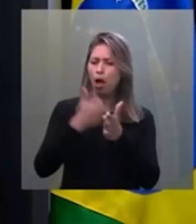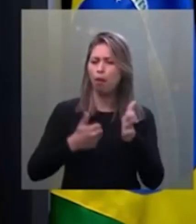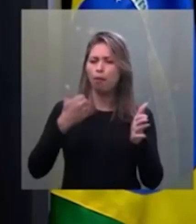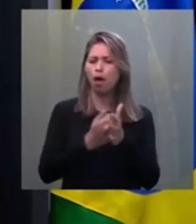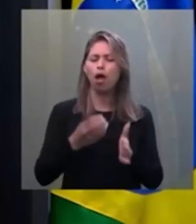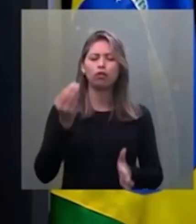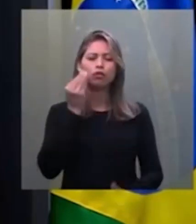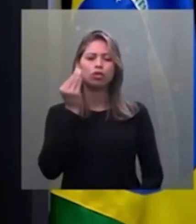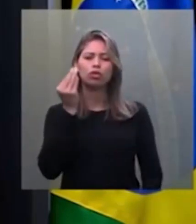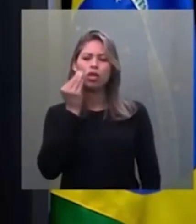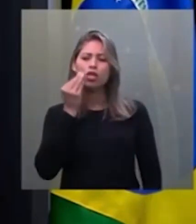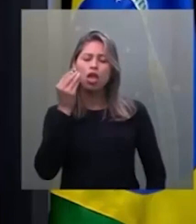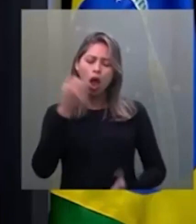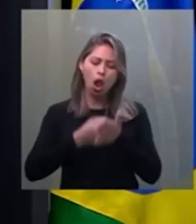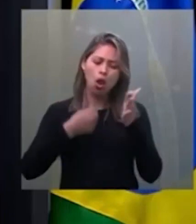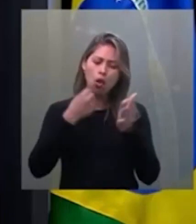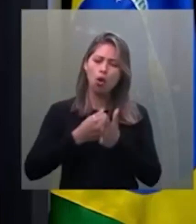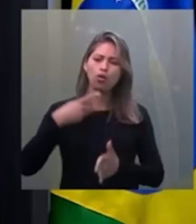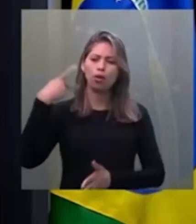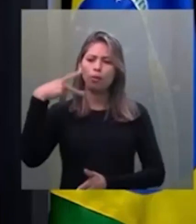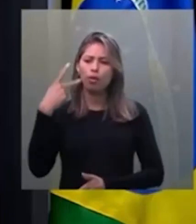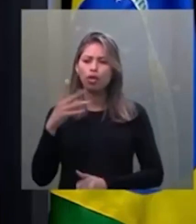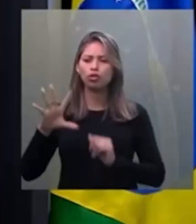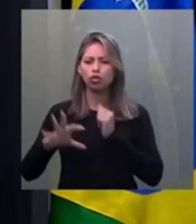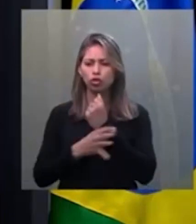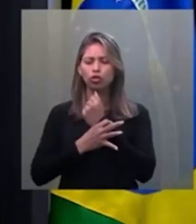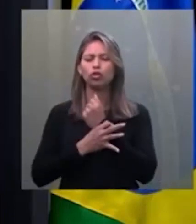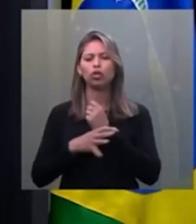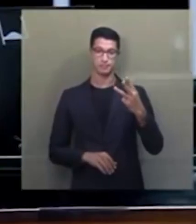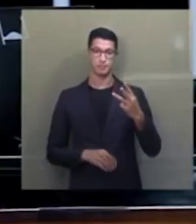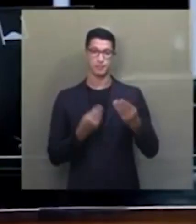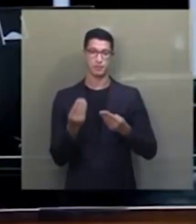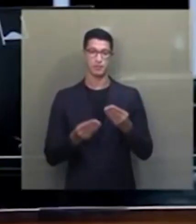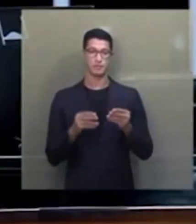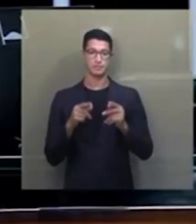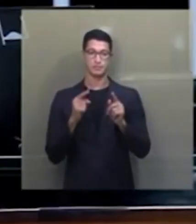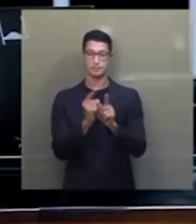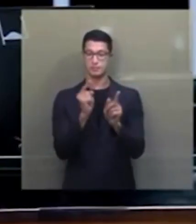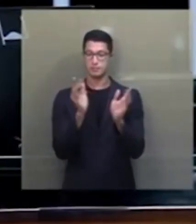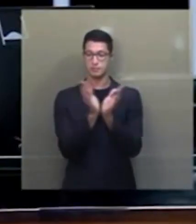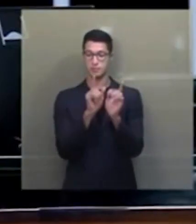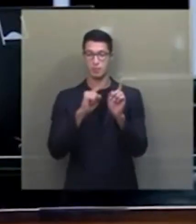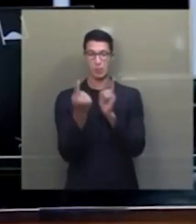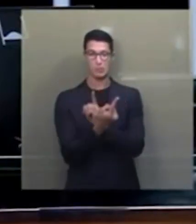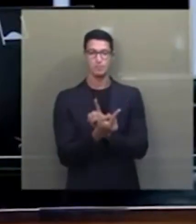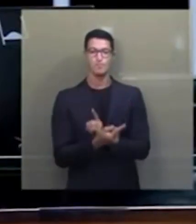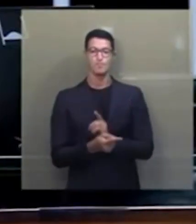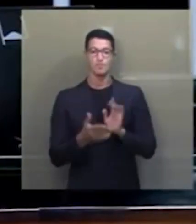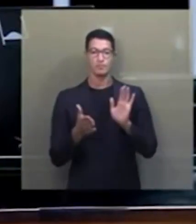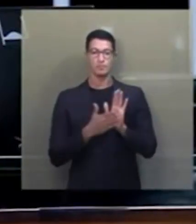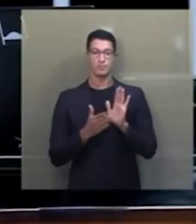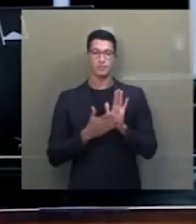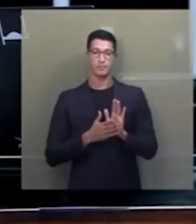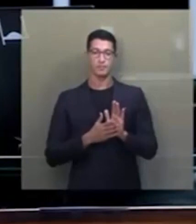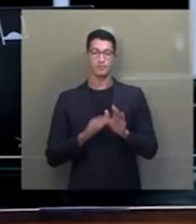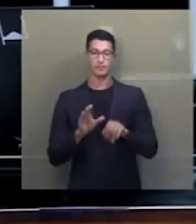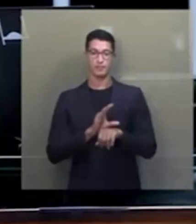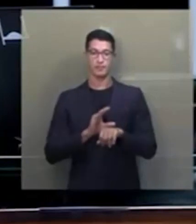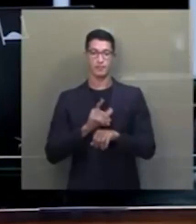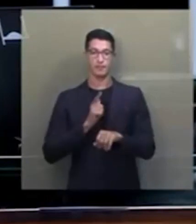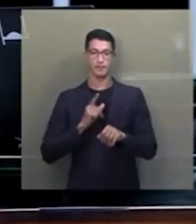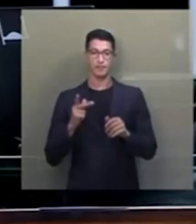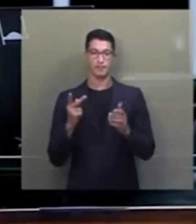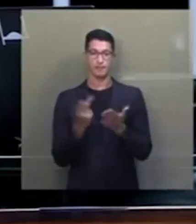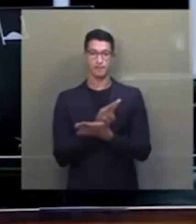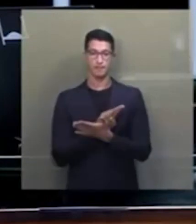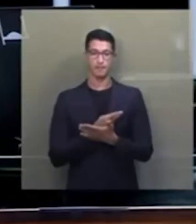aprovada com apoio da oposição pela urgência em ajudar milhões de pessoas que passam fome no país, foi alvo de críticas também do senador